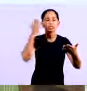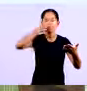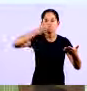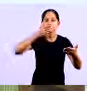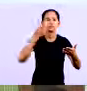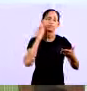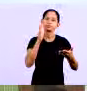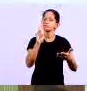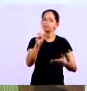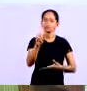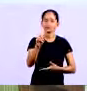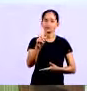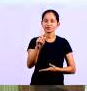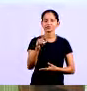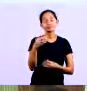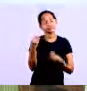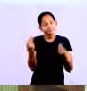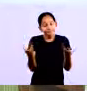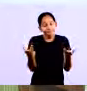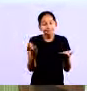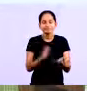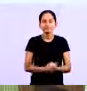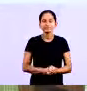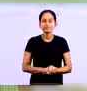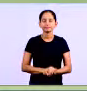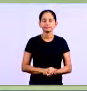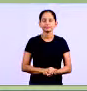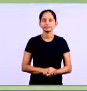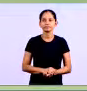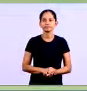se ela não tiver controle tá outro ponto gente